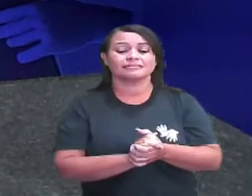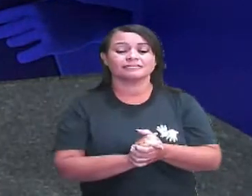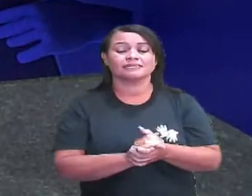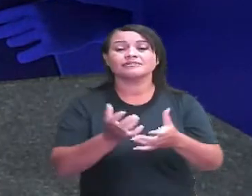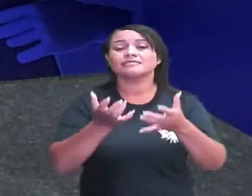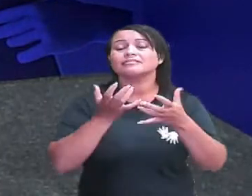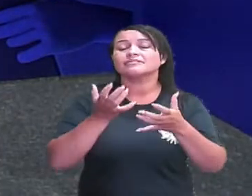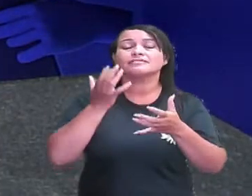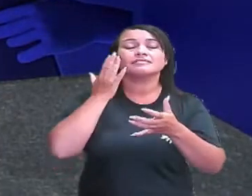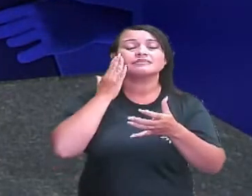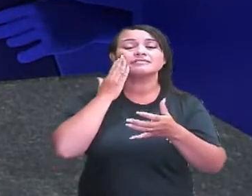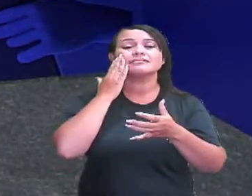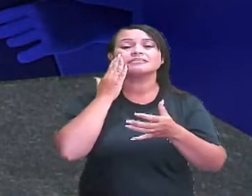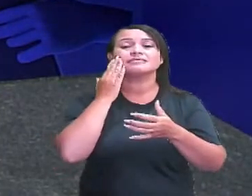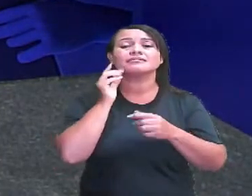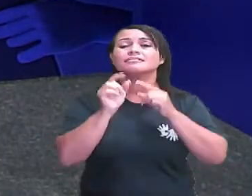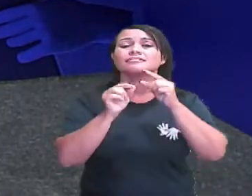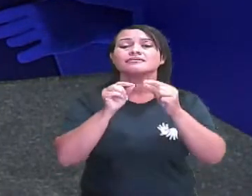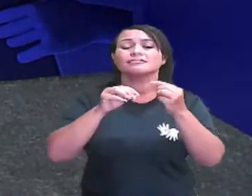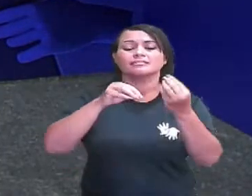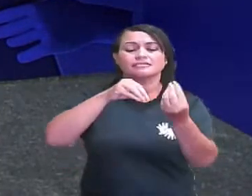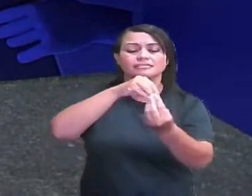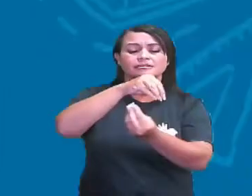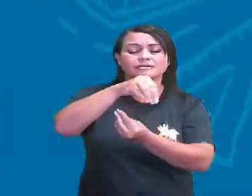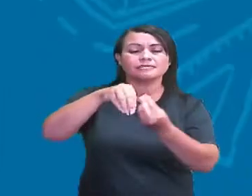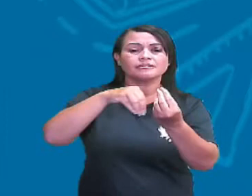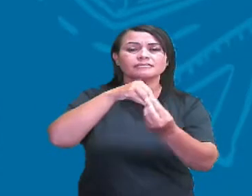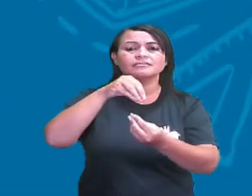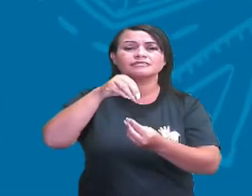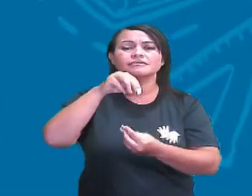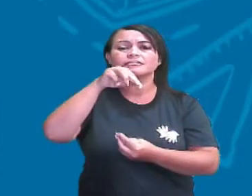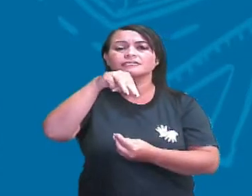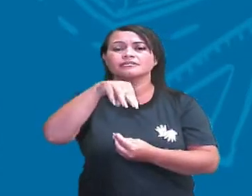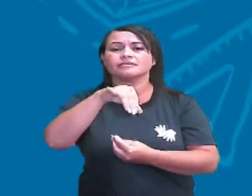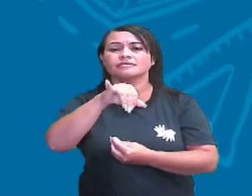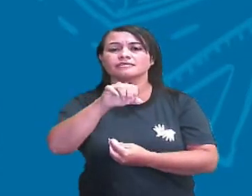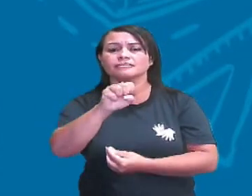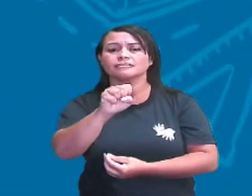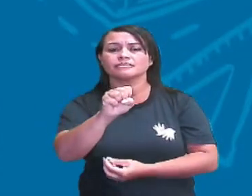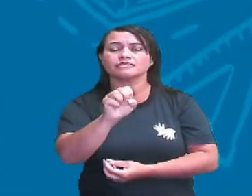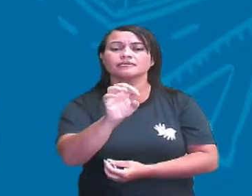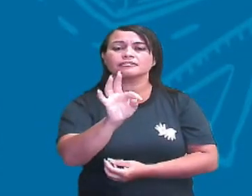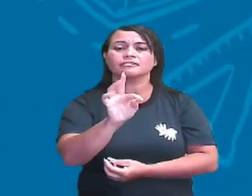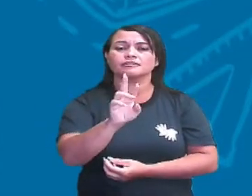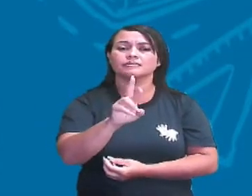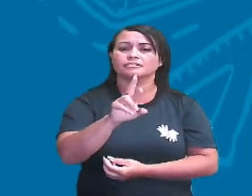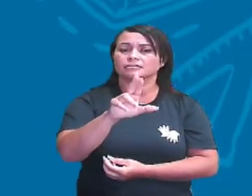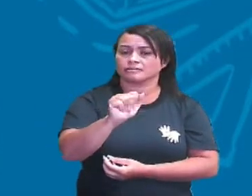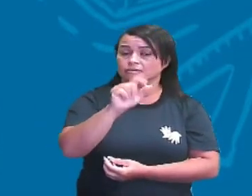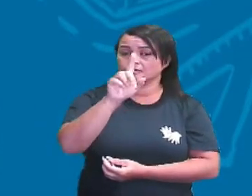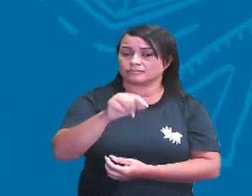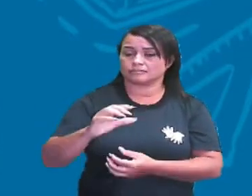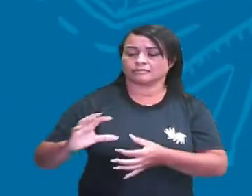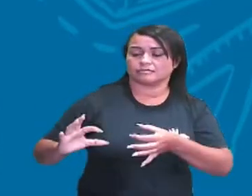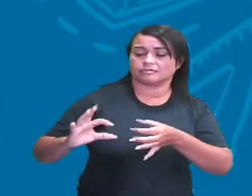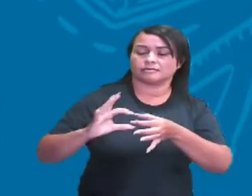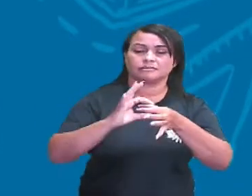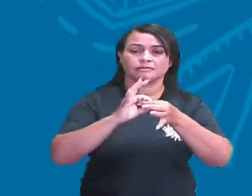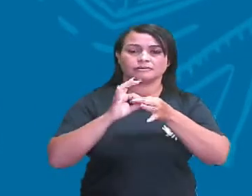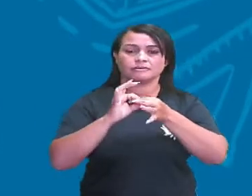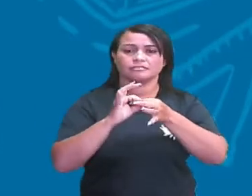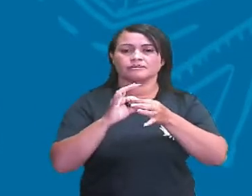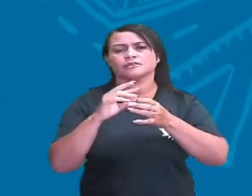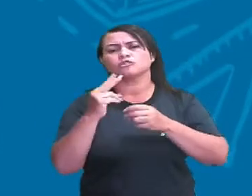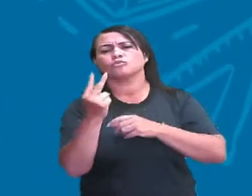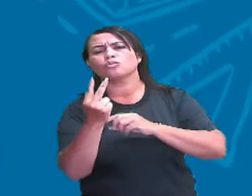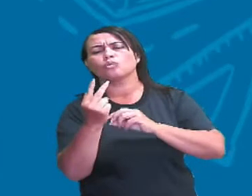O que será de fato uma mistura? Uma mistura pessoal, todo mundo sabe um pouco, né? Mistura é a união de duas ou mais